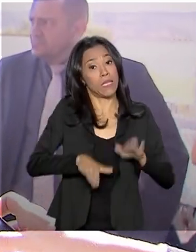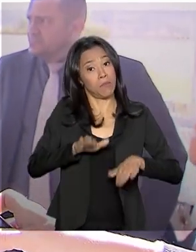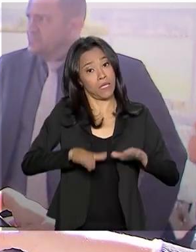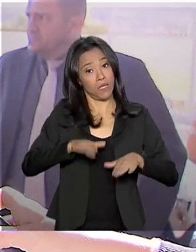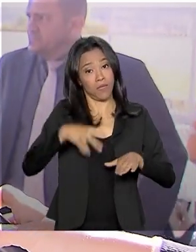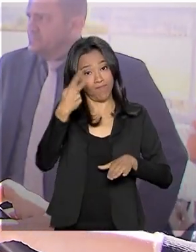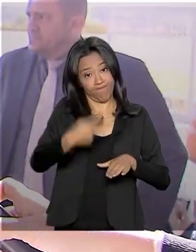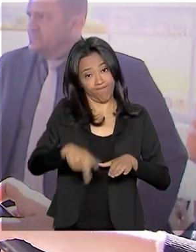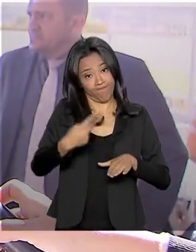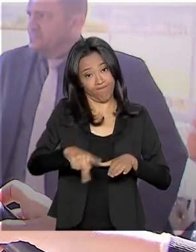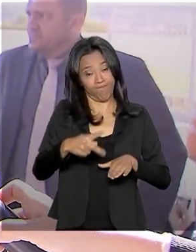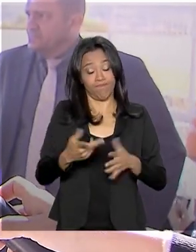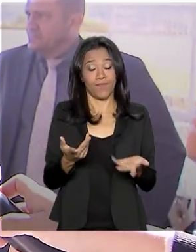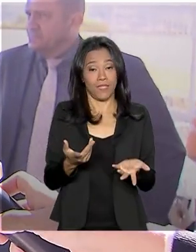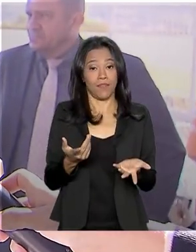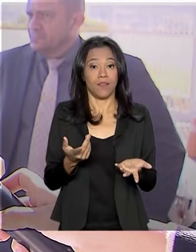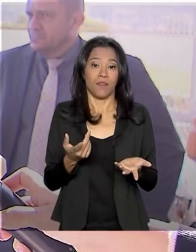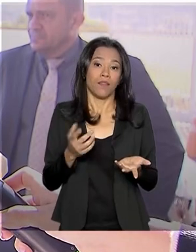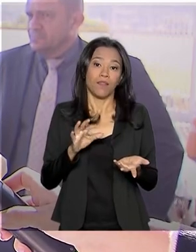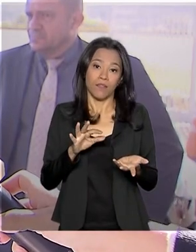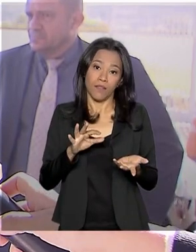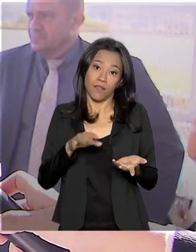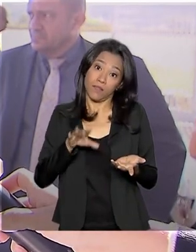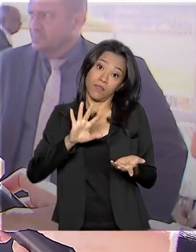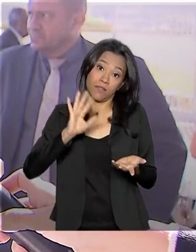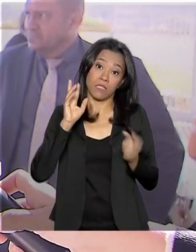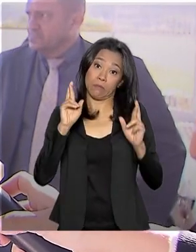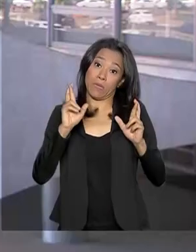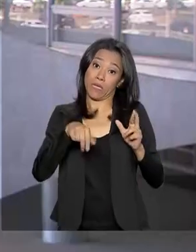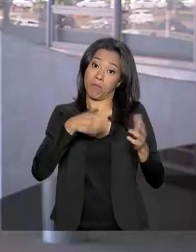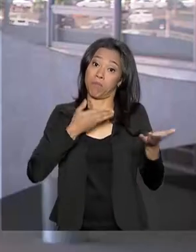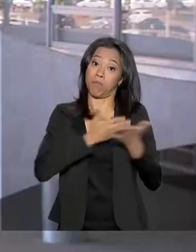talvez seja um dos primeiros a aprovar. A espera.